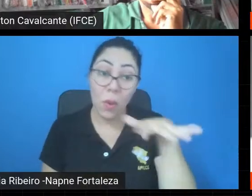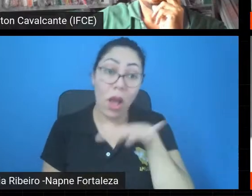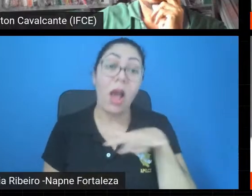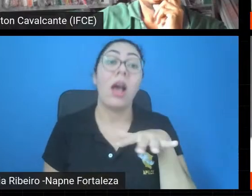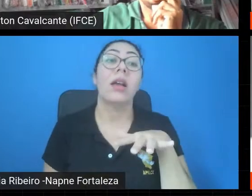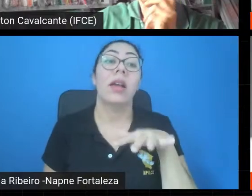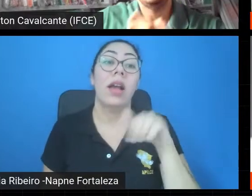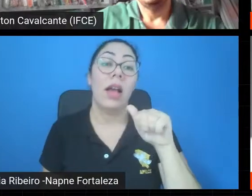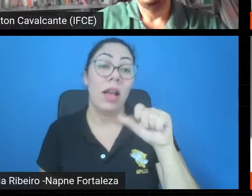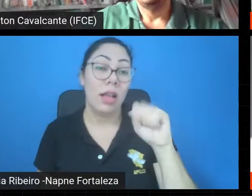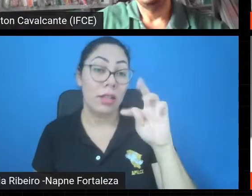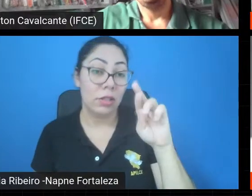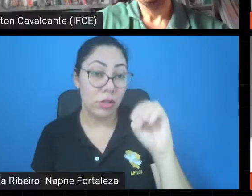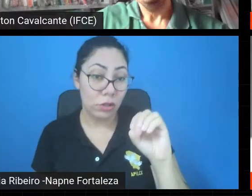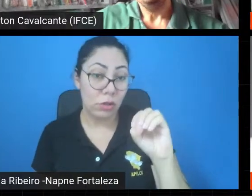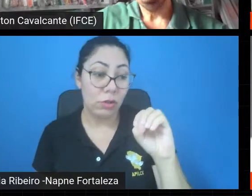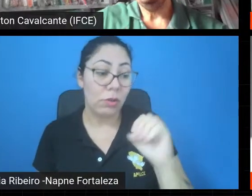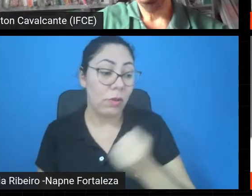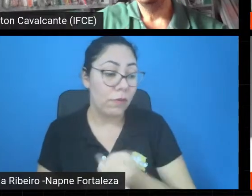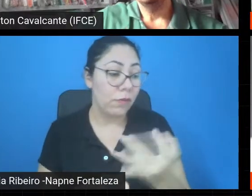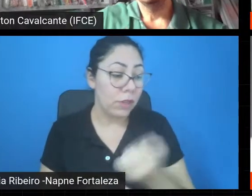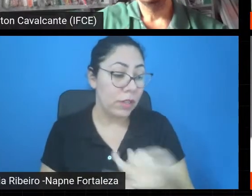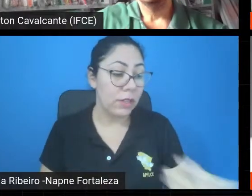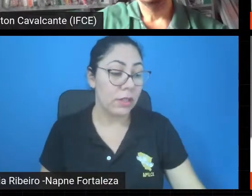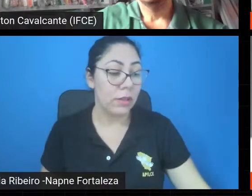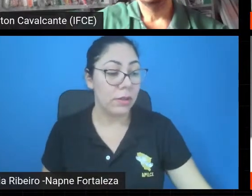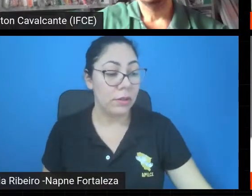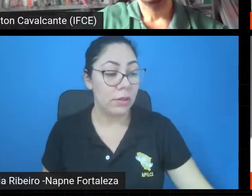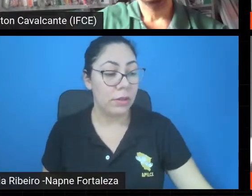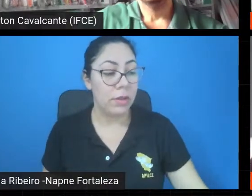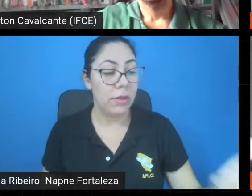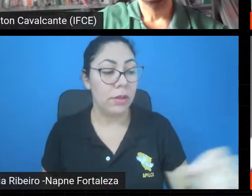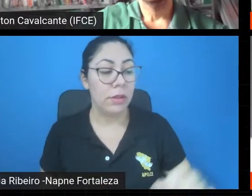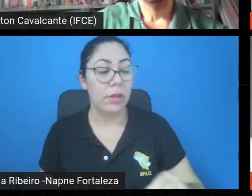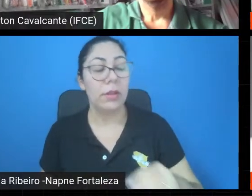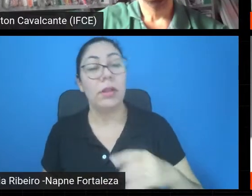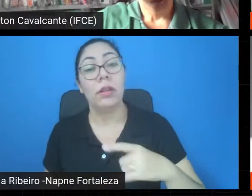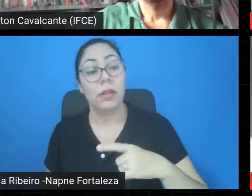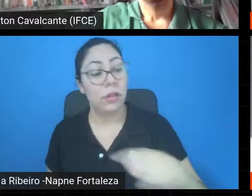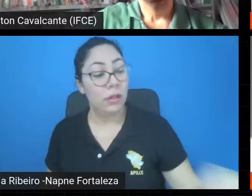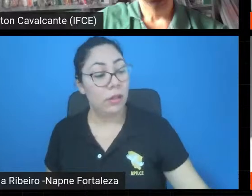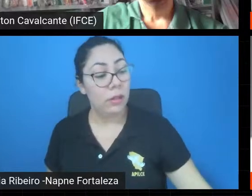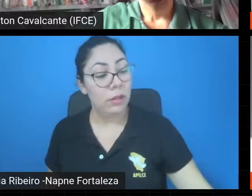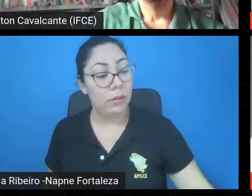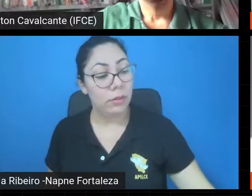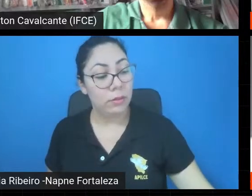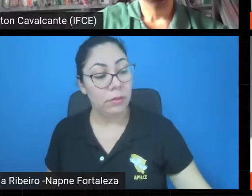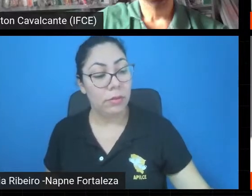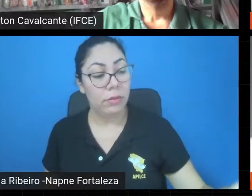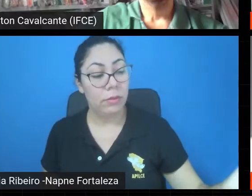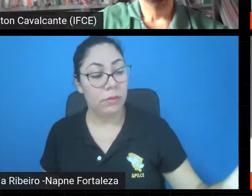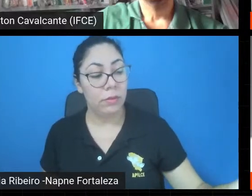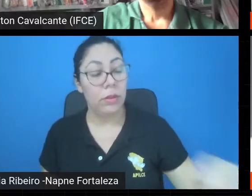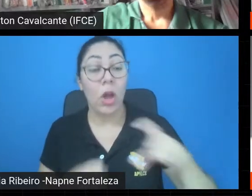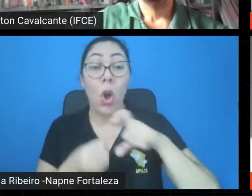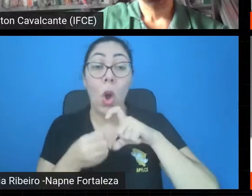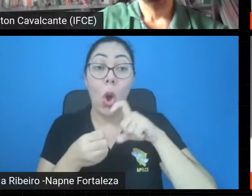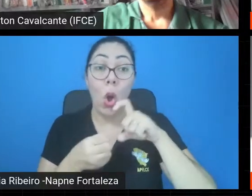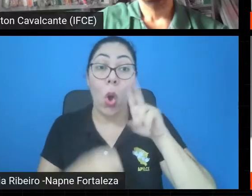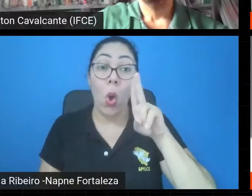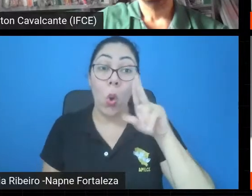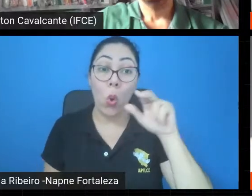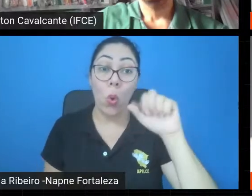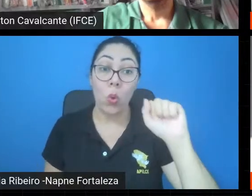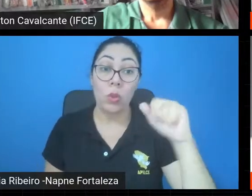o Reinaldo falou, a Bia falou, não me lembro mais, no IAG da USP, no Instituto de